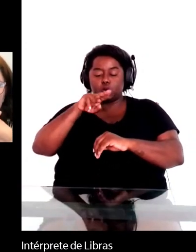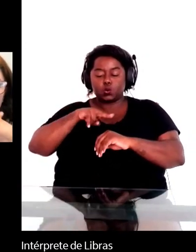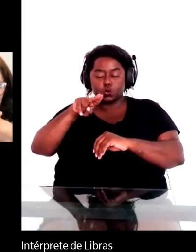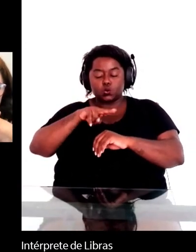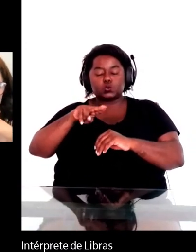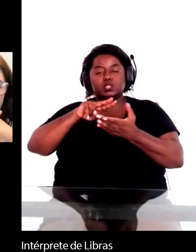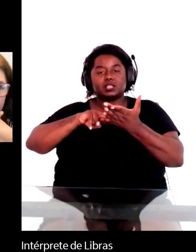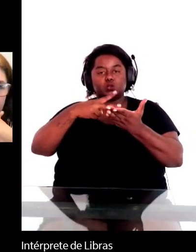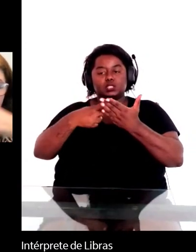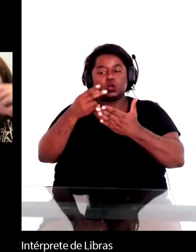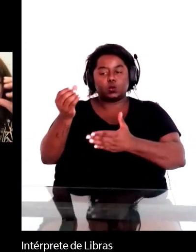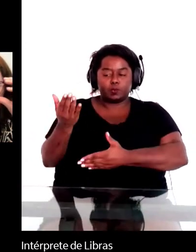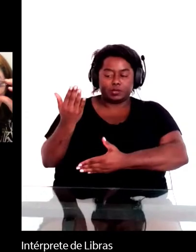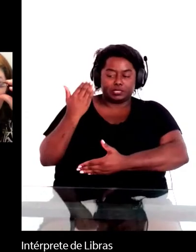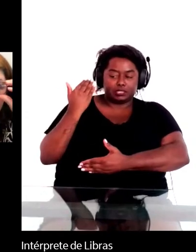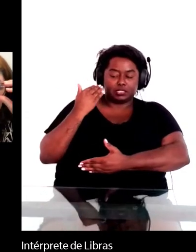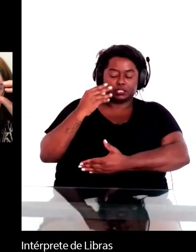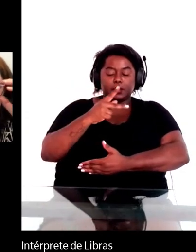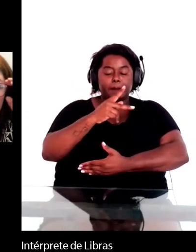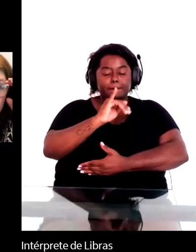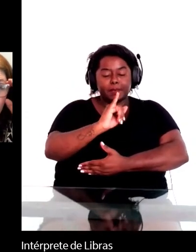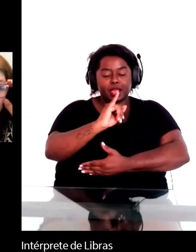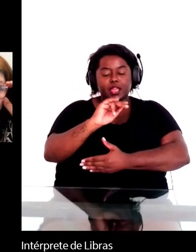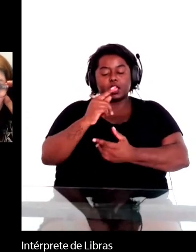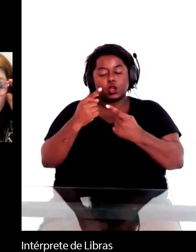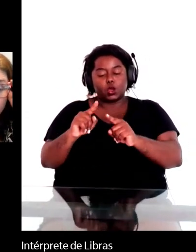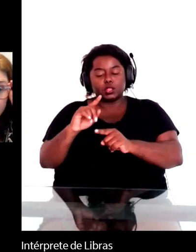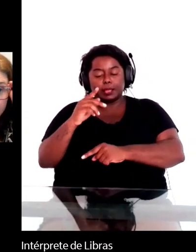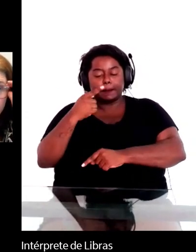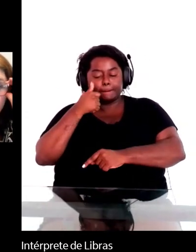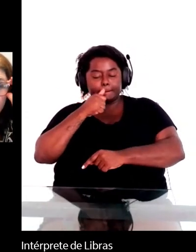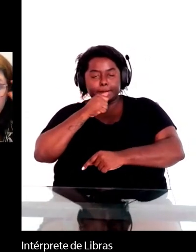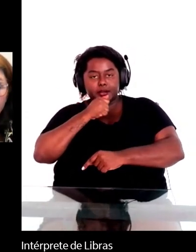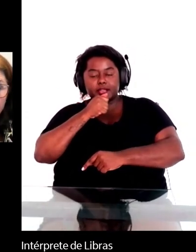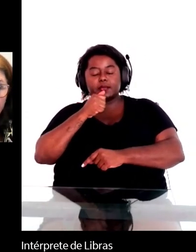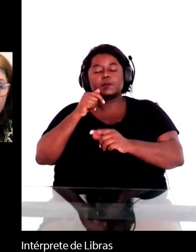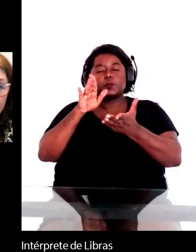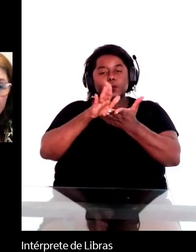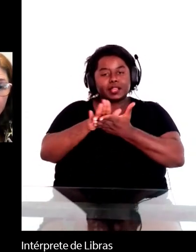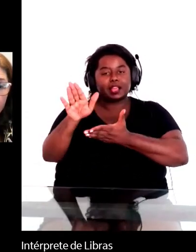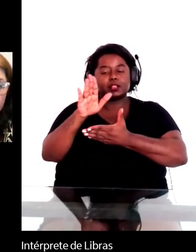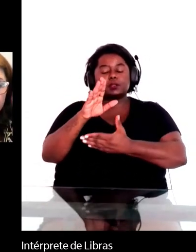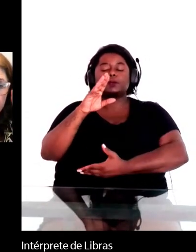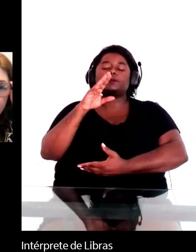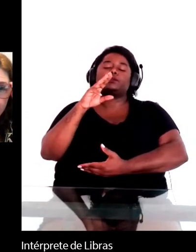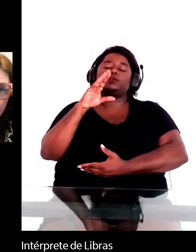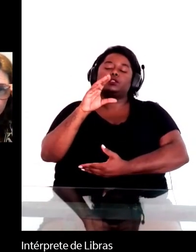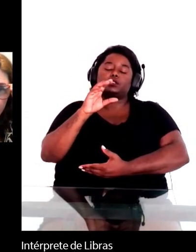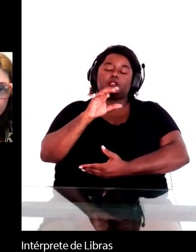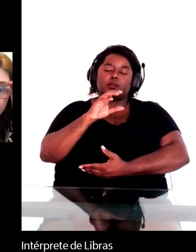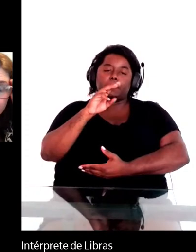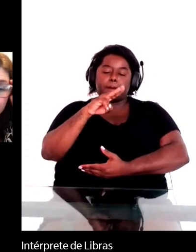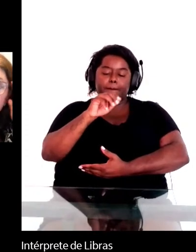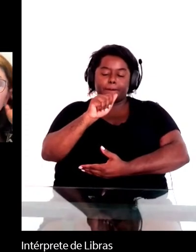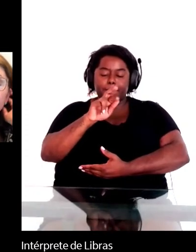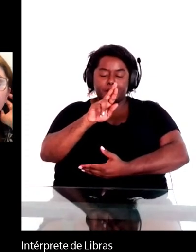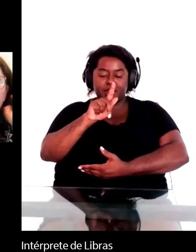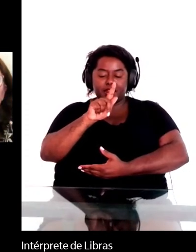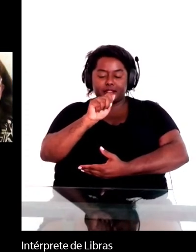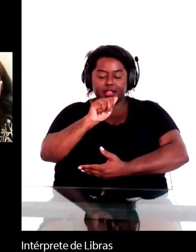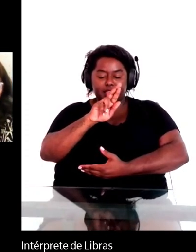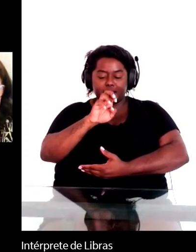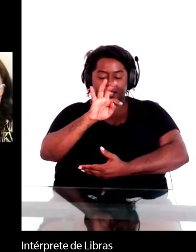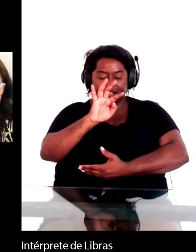contra Mãe, usada, publicada pela, por Costa, pela Margaret, Jill Costa e Patterson,